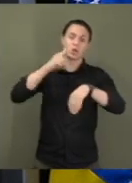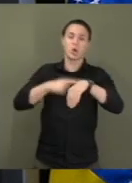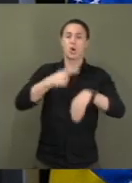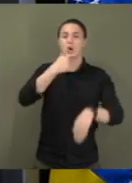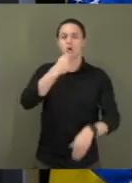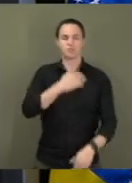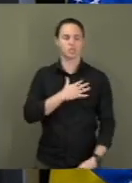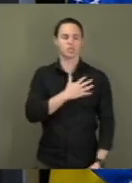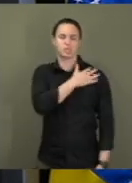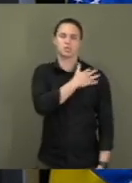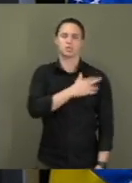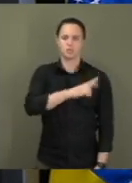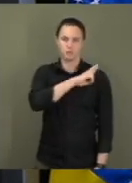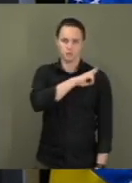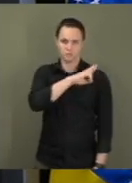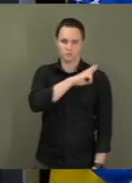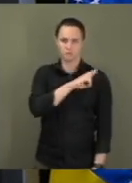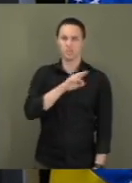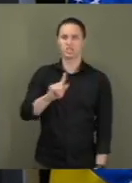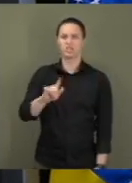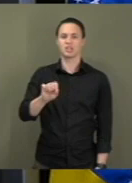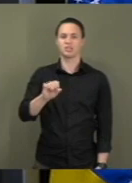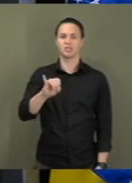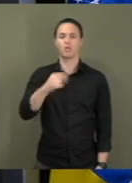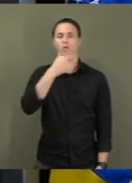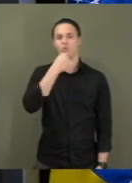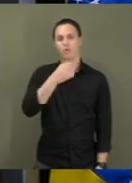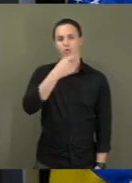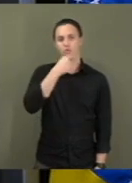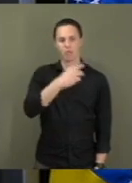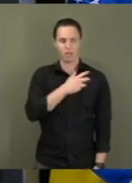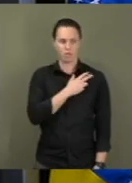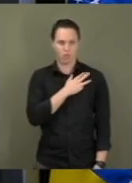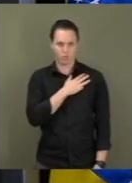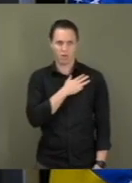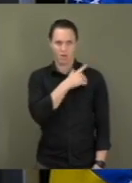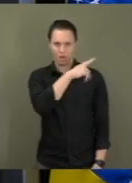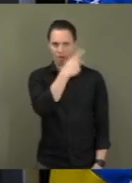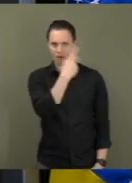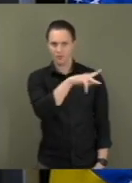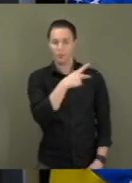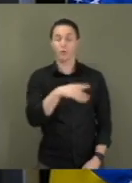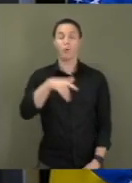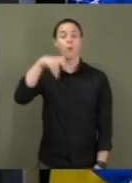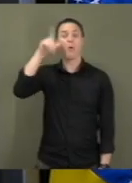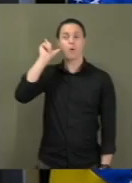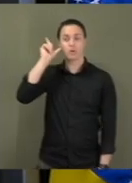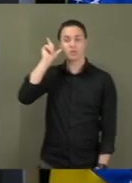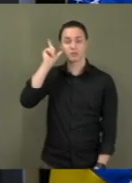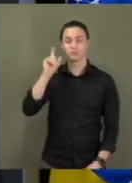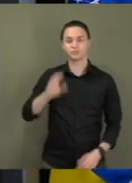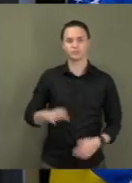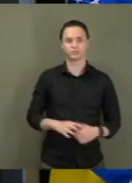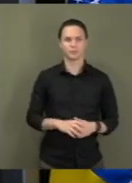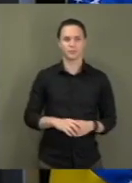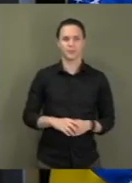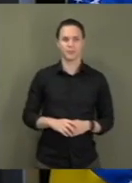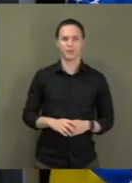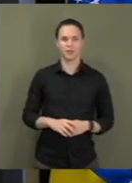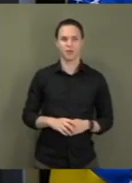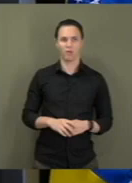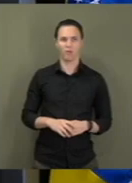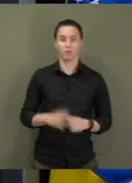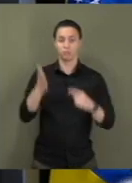responsável pelo GSI, o general do Lula, que, inclusive, ontem, ficou